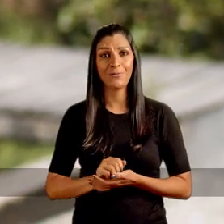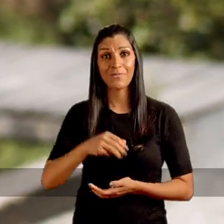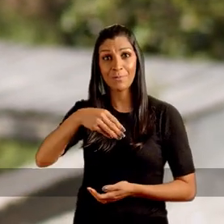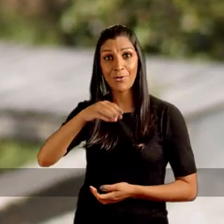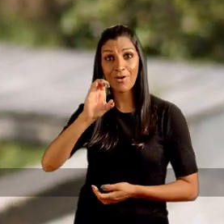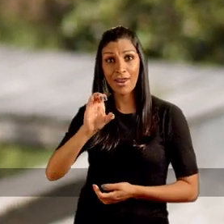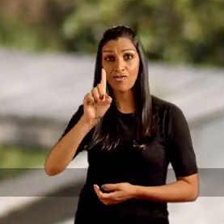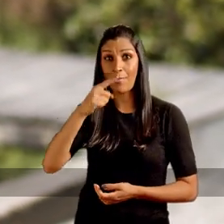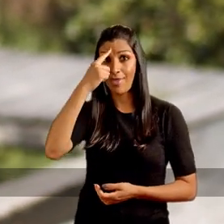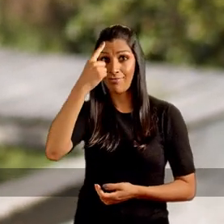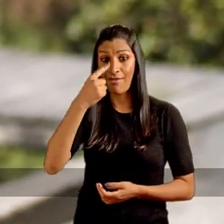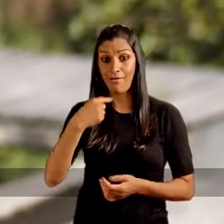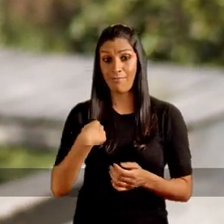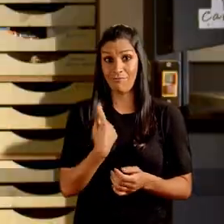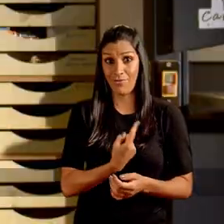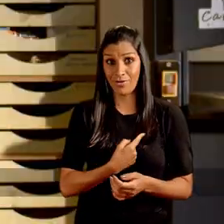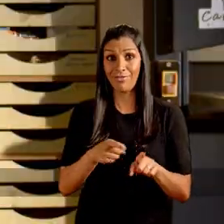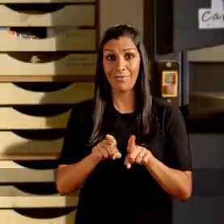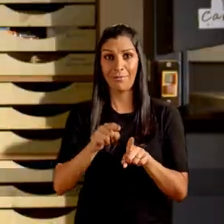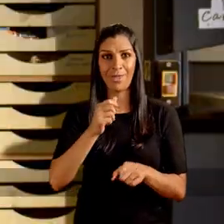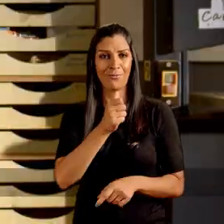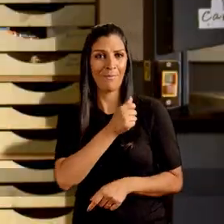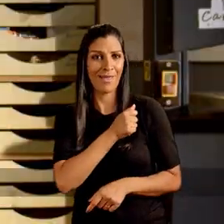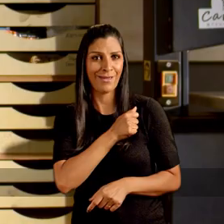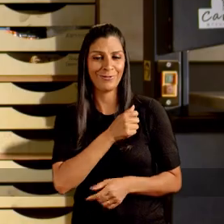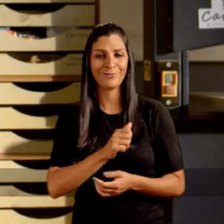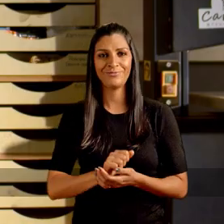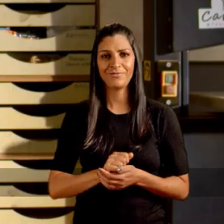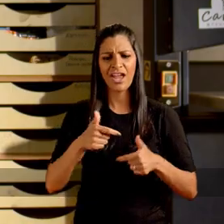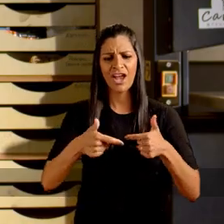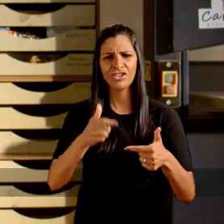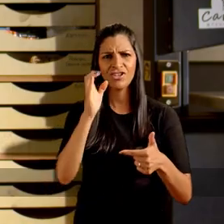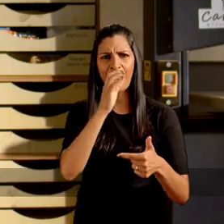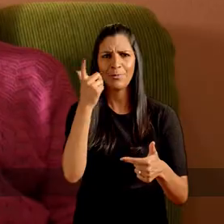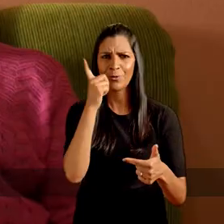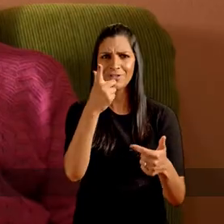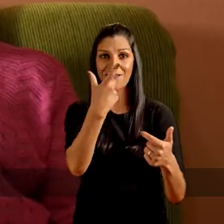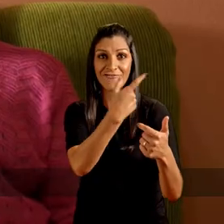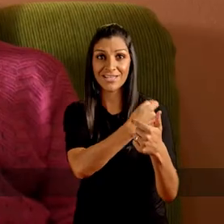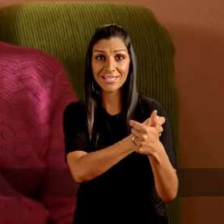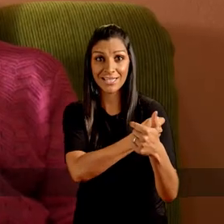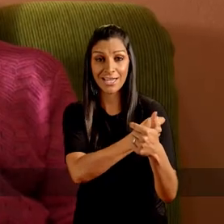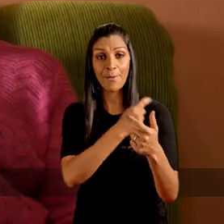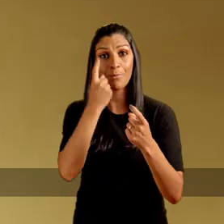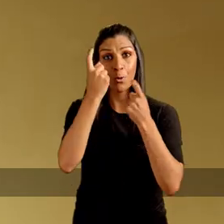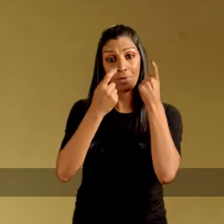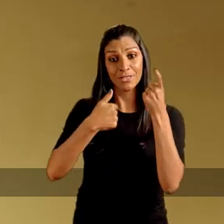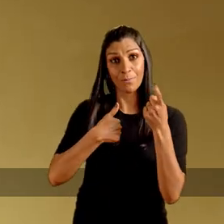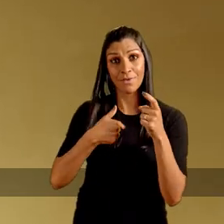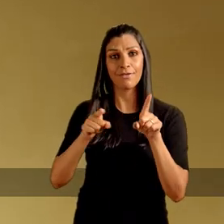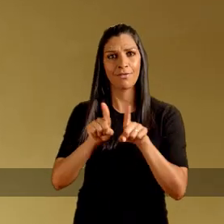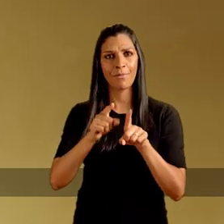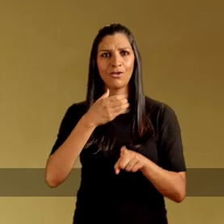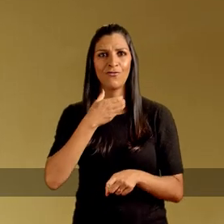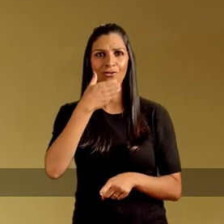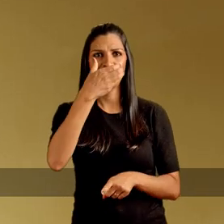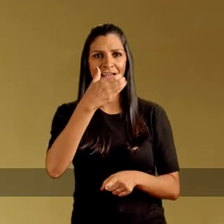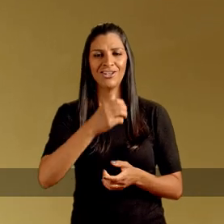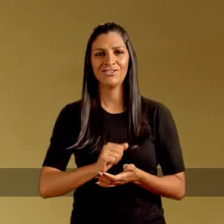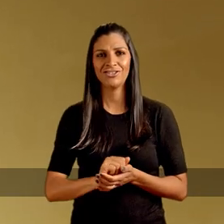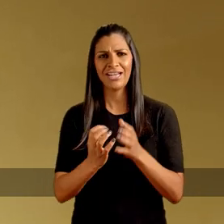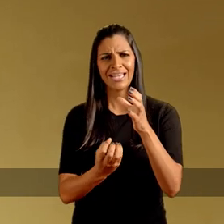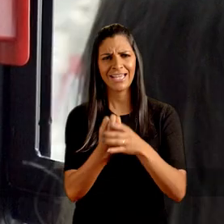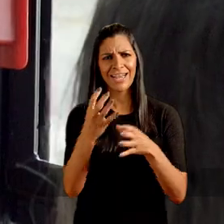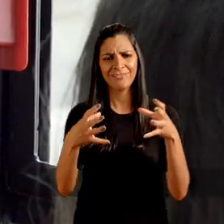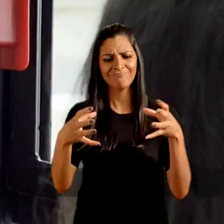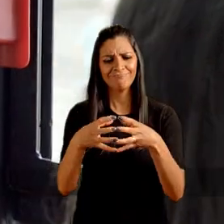O microcrédito, por exemplo, é uma ideia nossa e do Melo. Agir rápido para garantir a vacina é uma preocupação minha e do Fortunati.